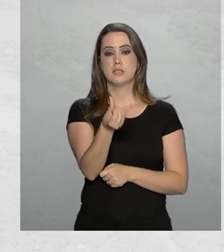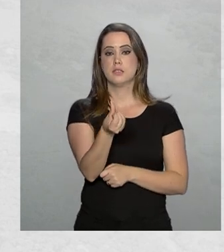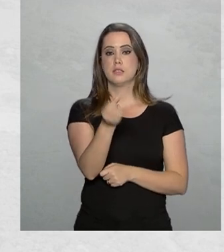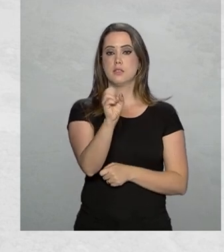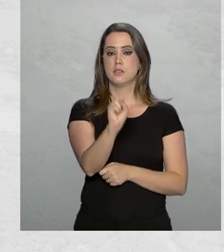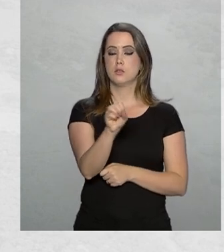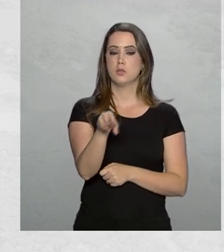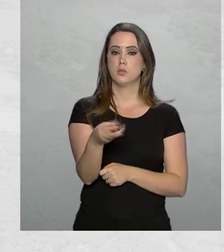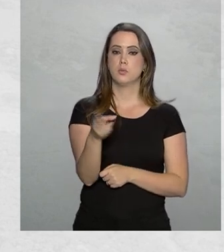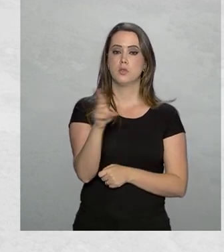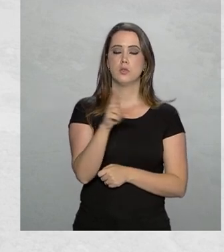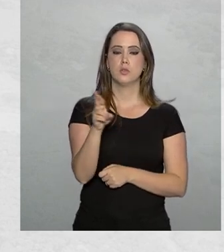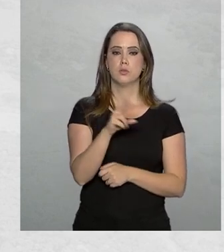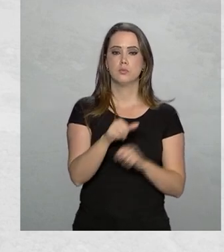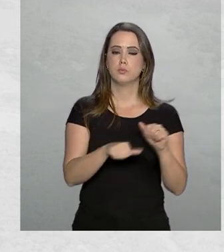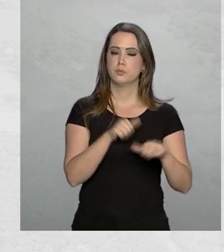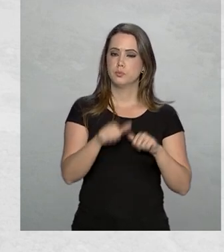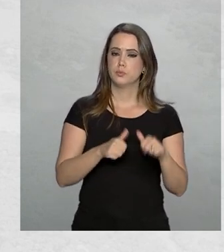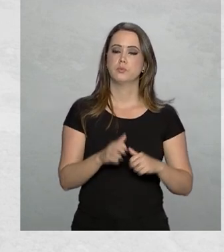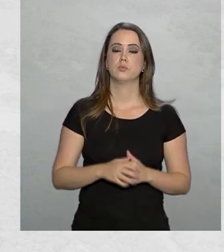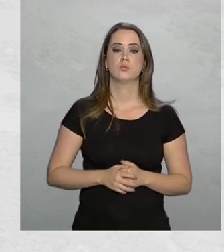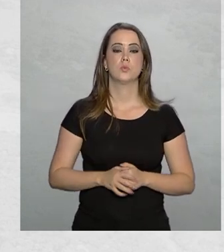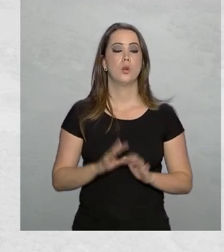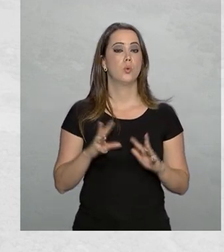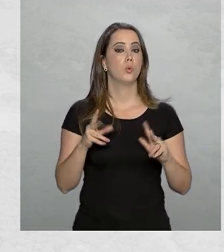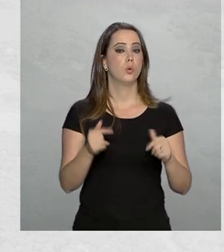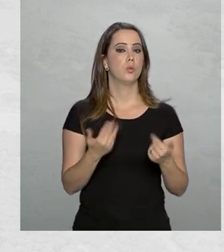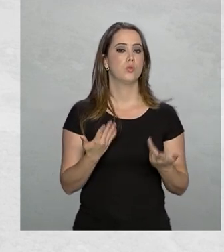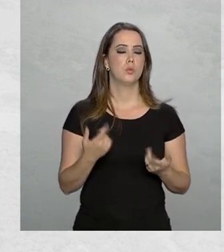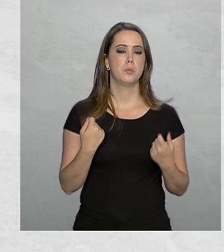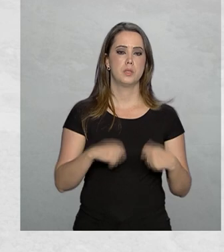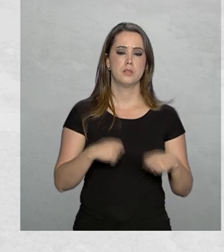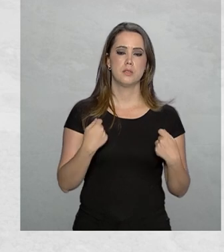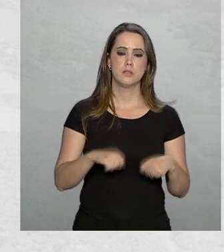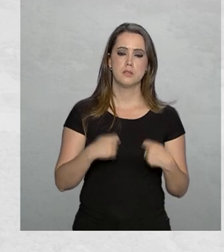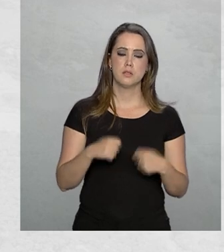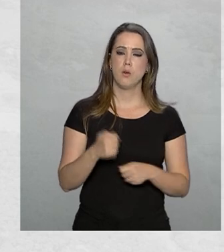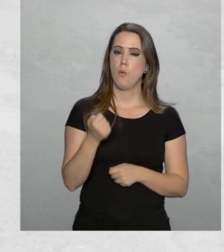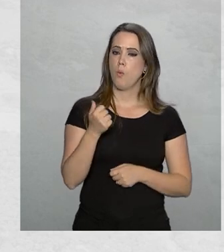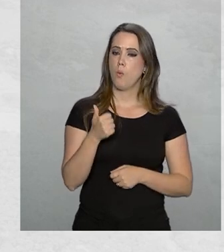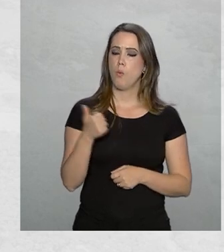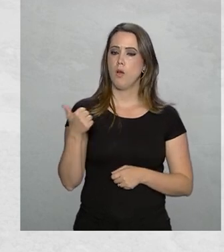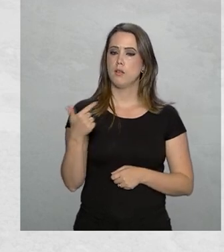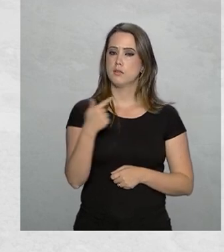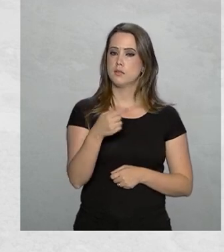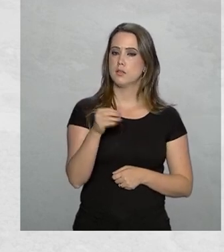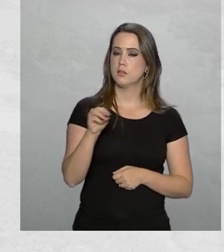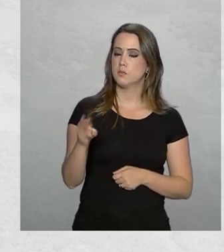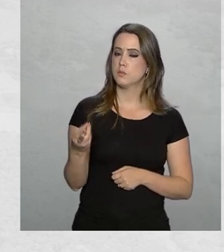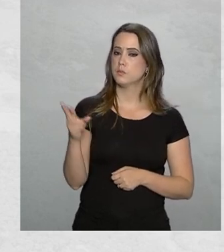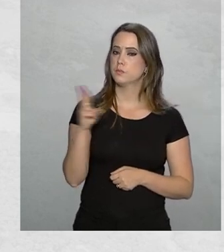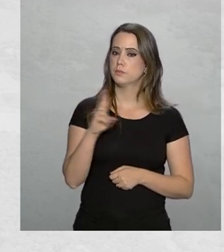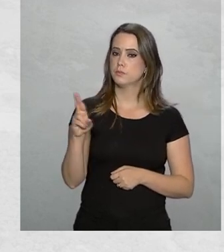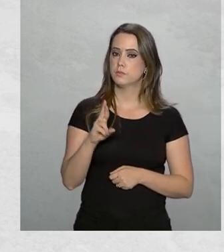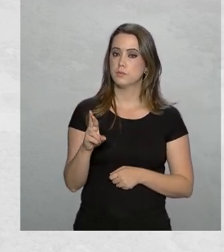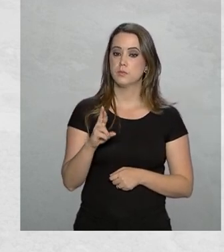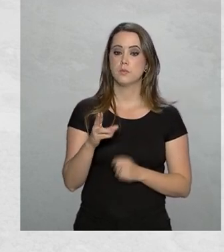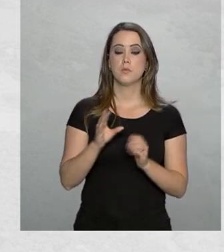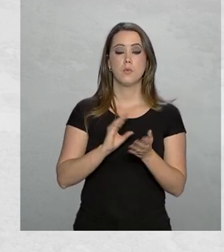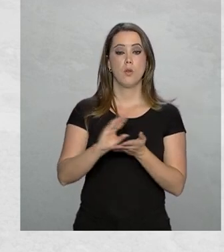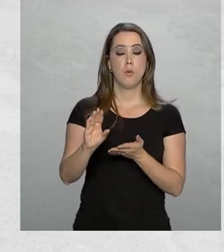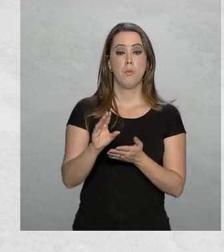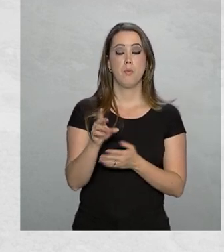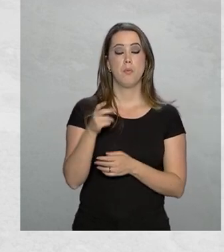reais para serem revitalizadas. Ao todo, serão necessários quase 170 milhões de reais